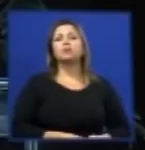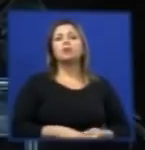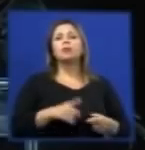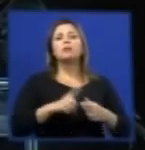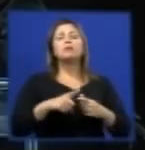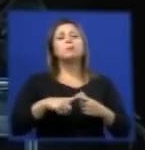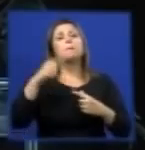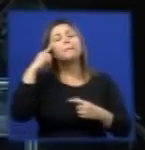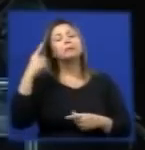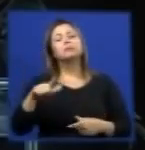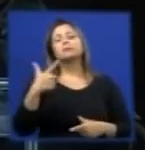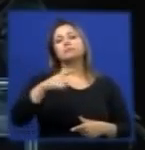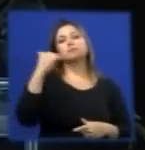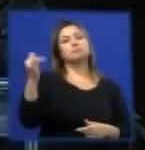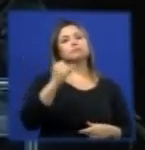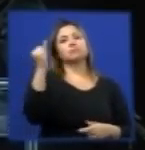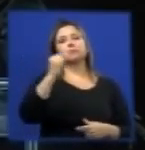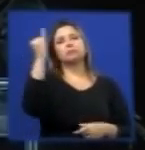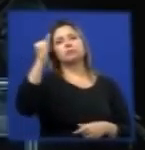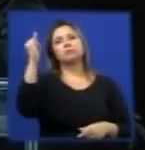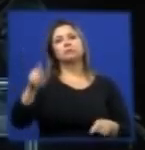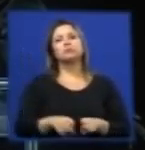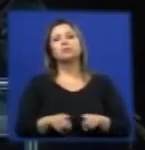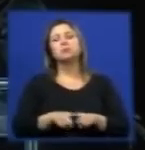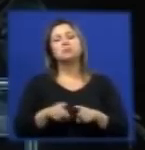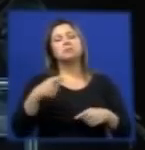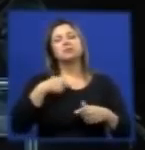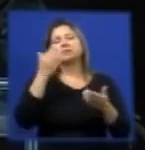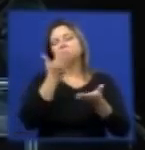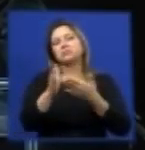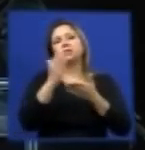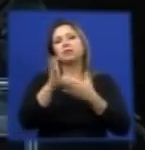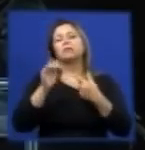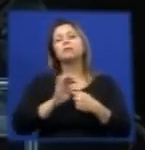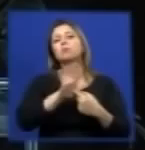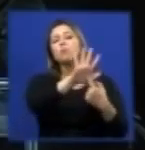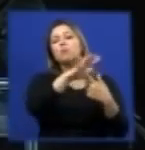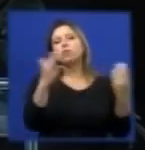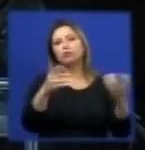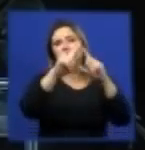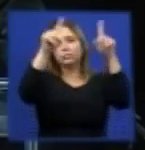não importantes e que não seriam consideradas, como essas que estão aparecendo aí.